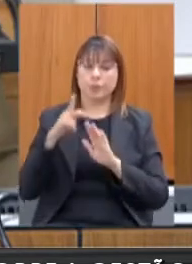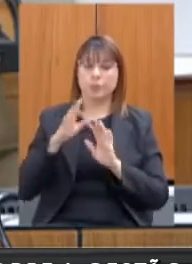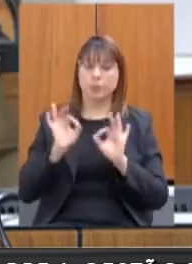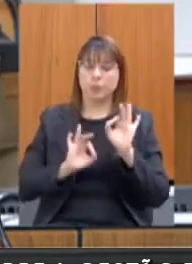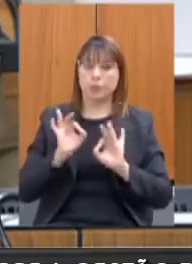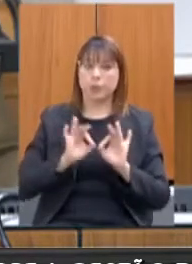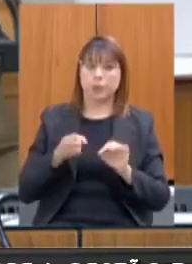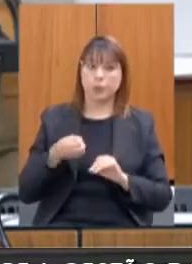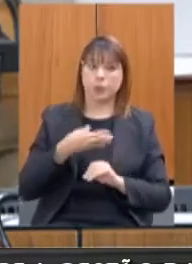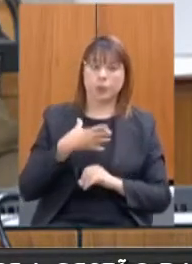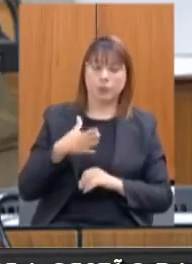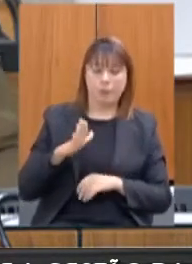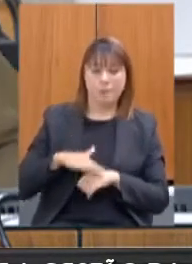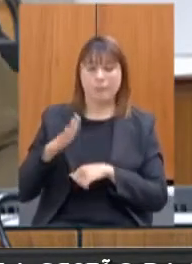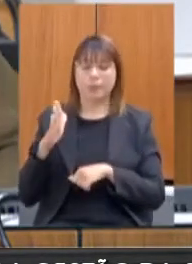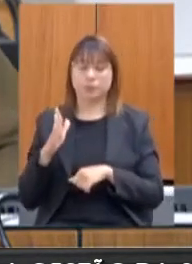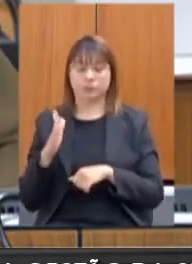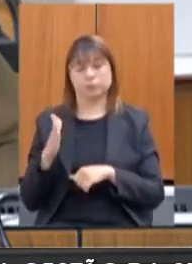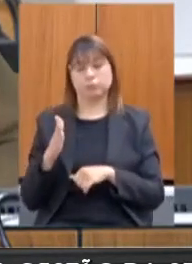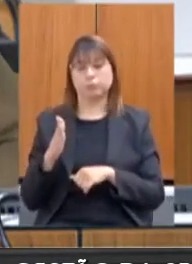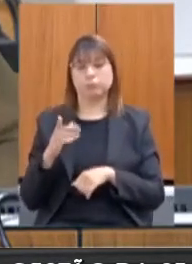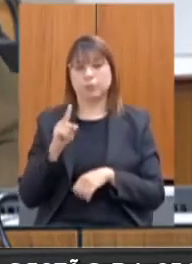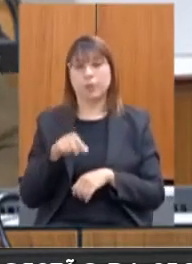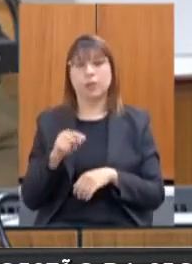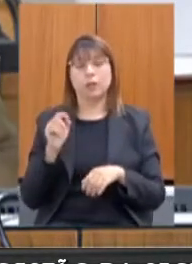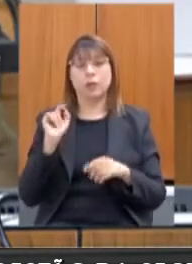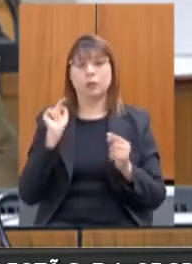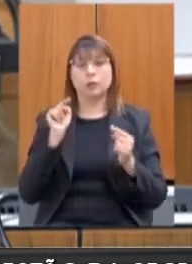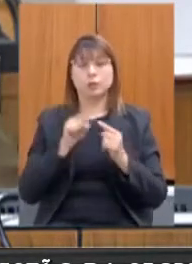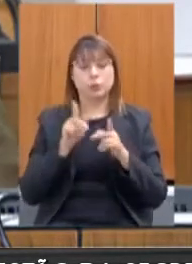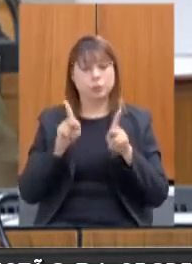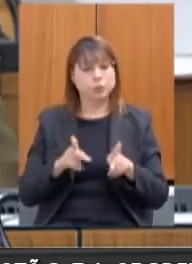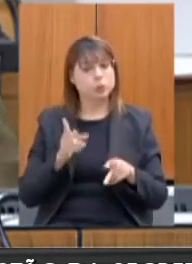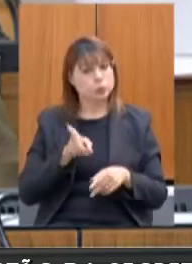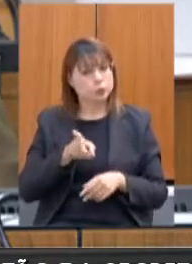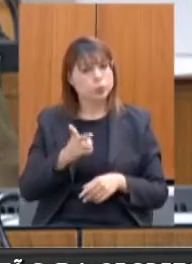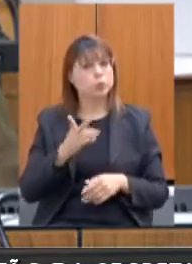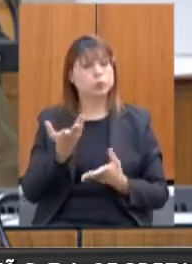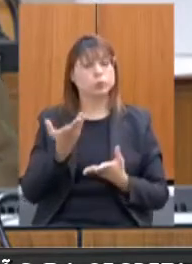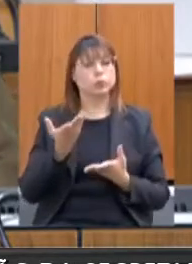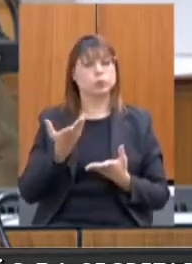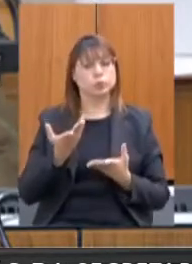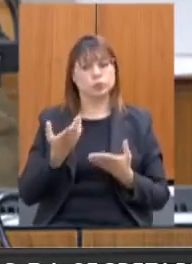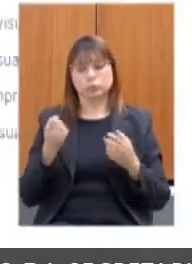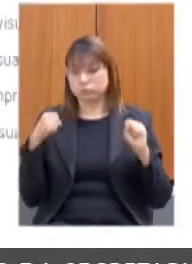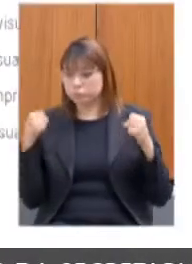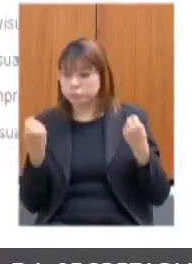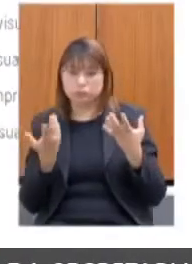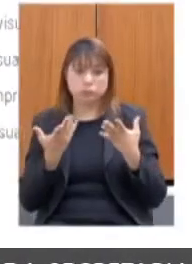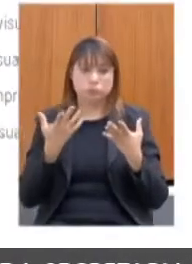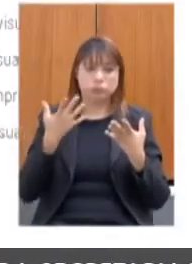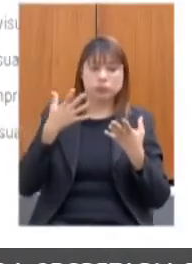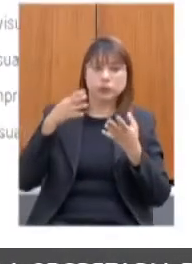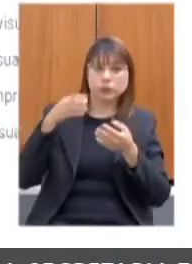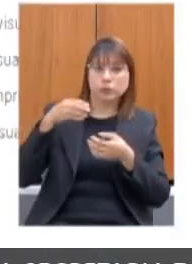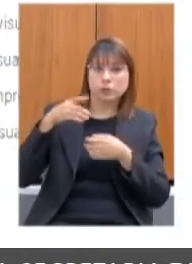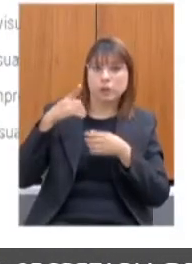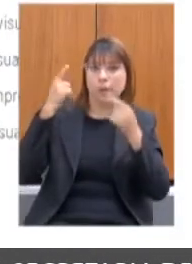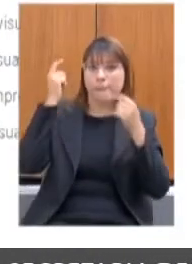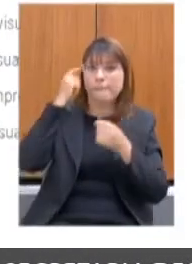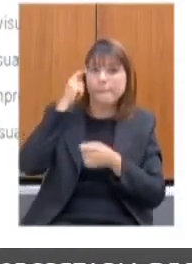O é isso? O objetivo é ajudar as pessoas a permanecerem ativas fisicamente e mentalmente, dentro de casa,